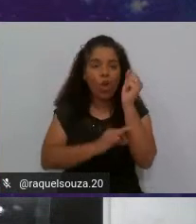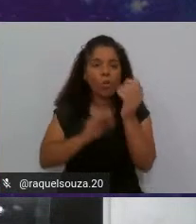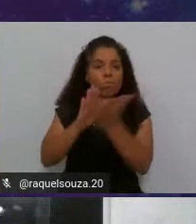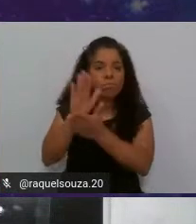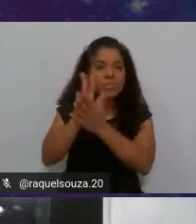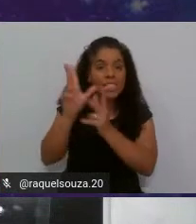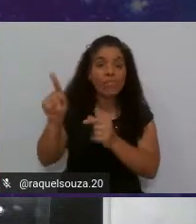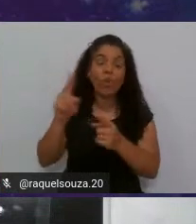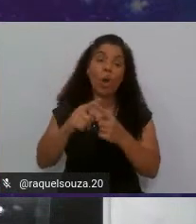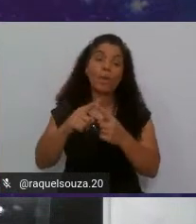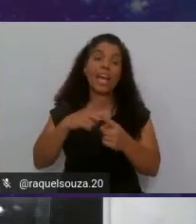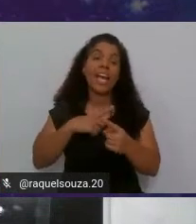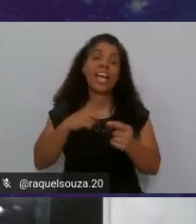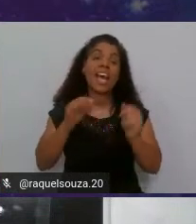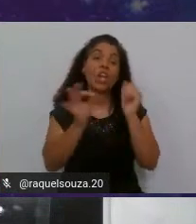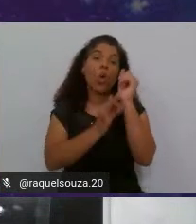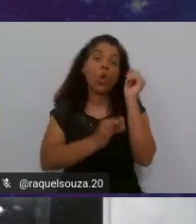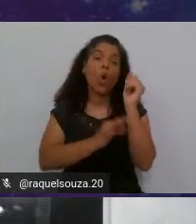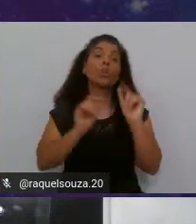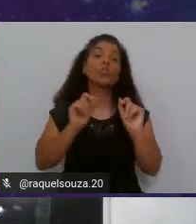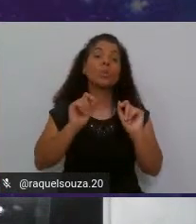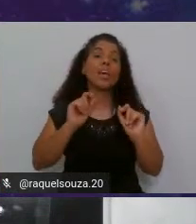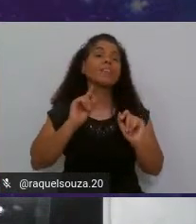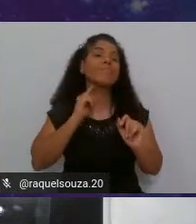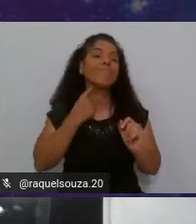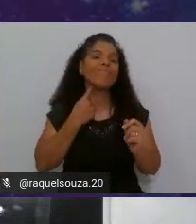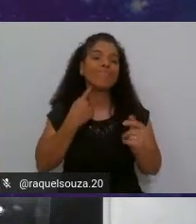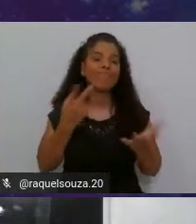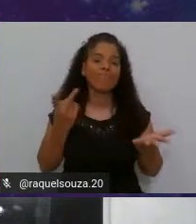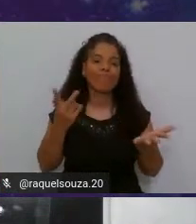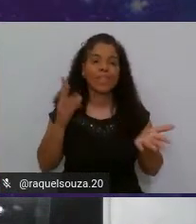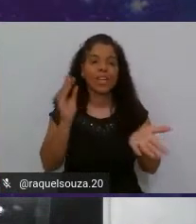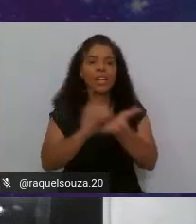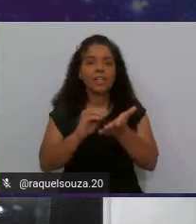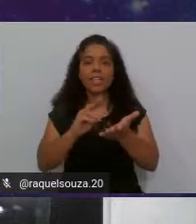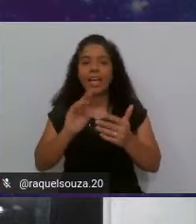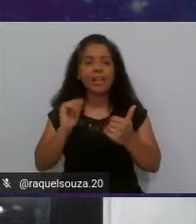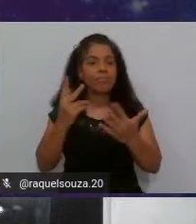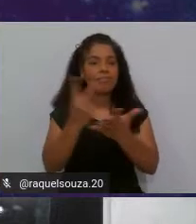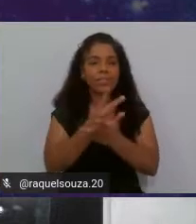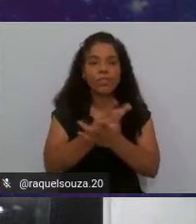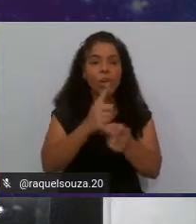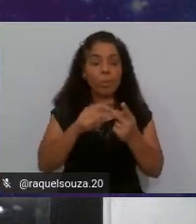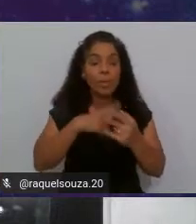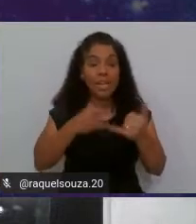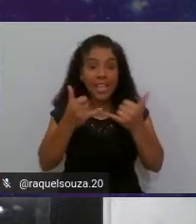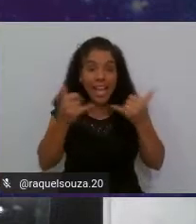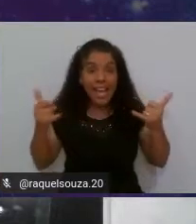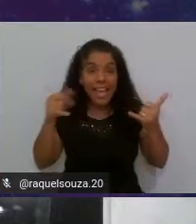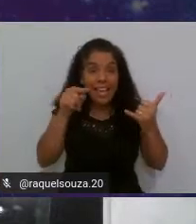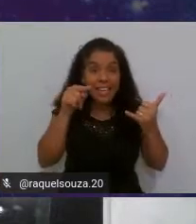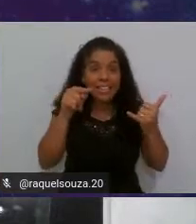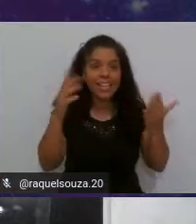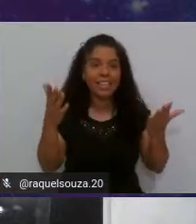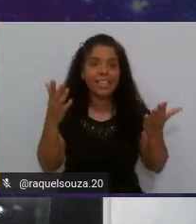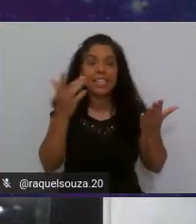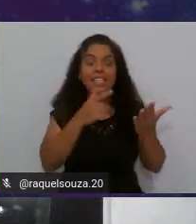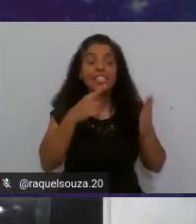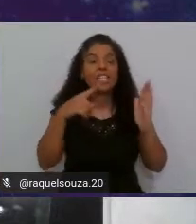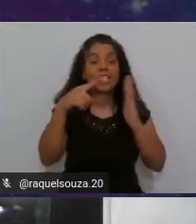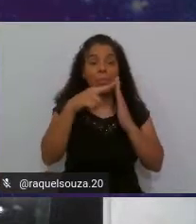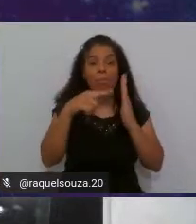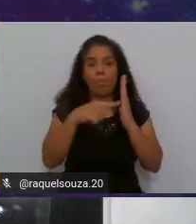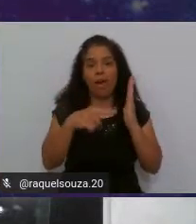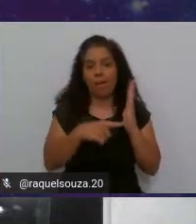código sujo, um código fora do padrão de boas práticas, porque ele tem essa linha aqui de debugar,